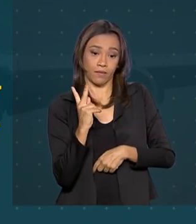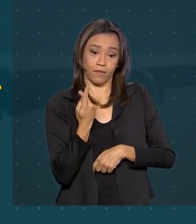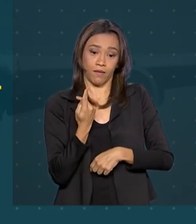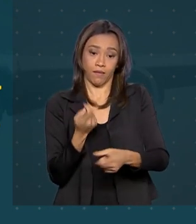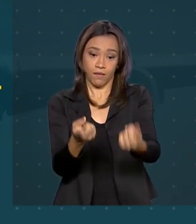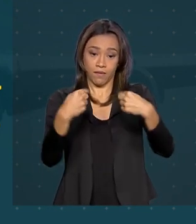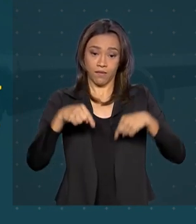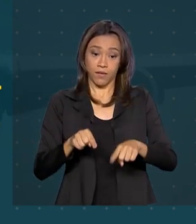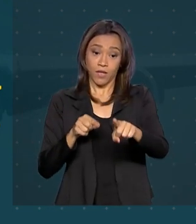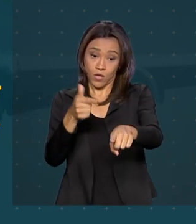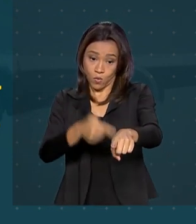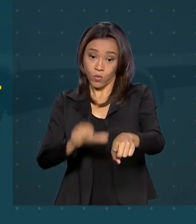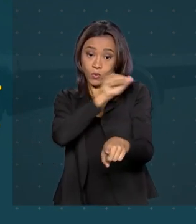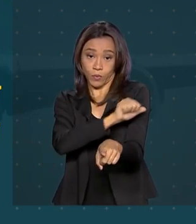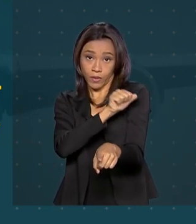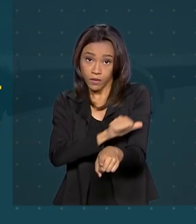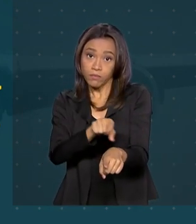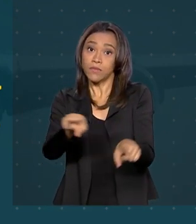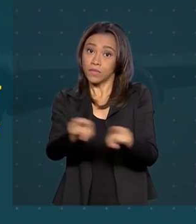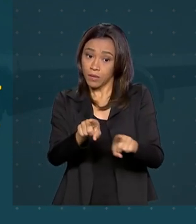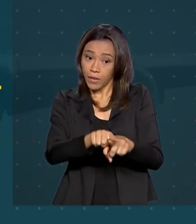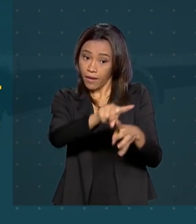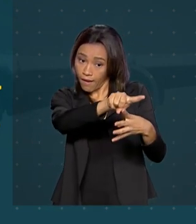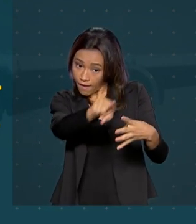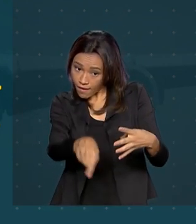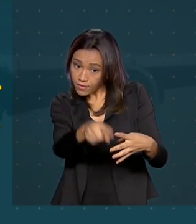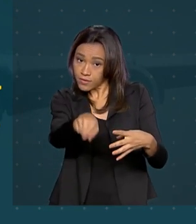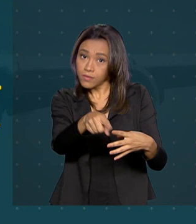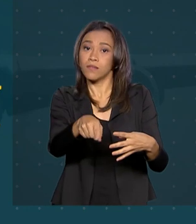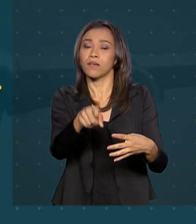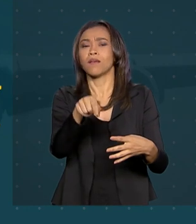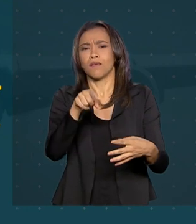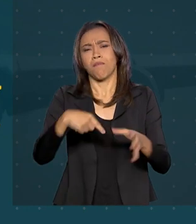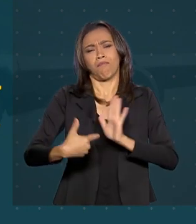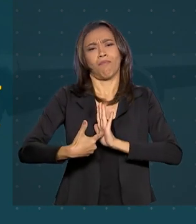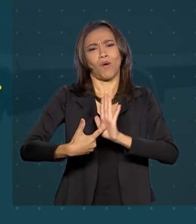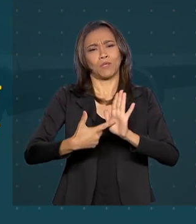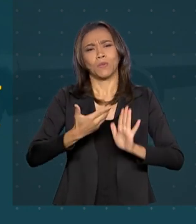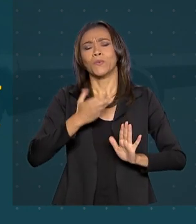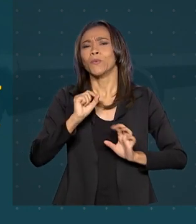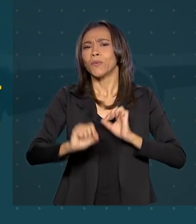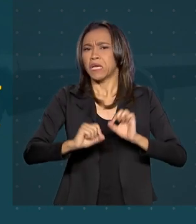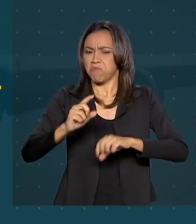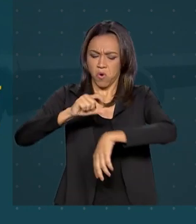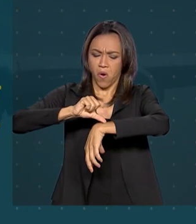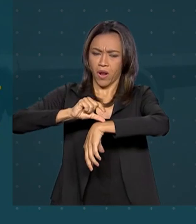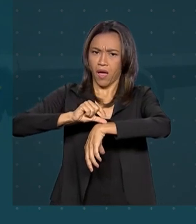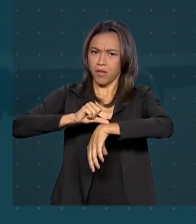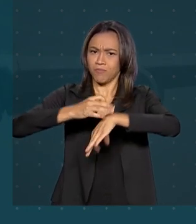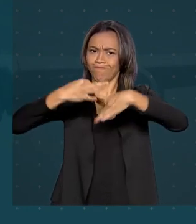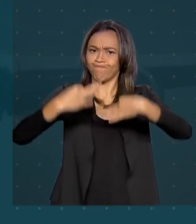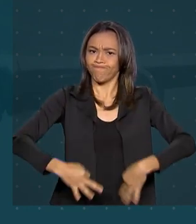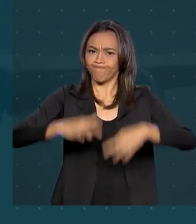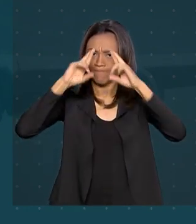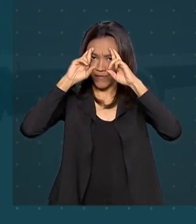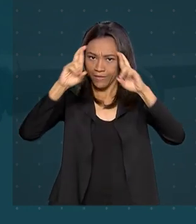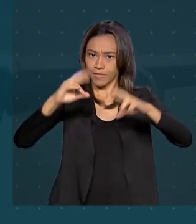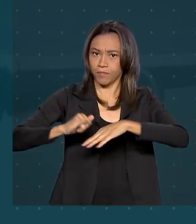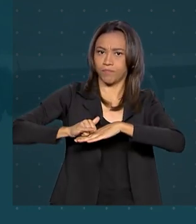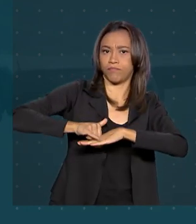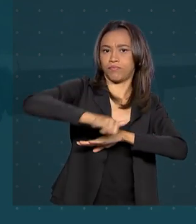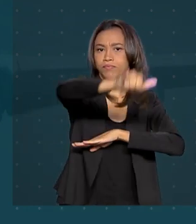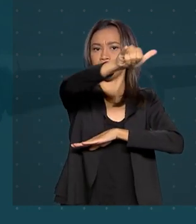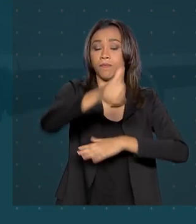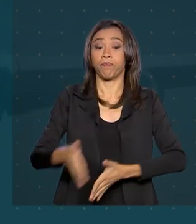em Minas Gerais e Santos Dumont, também na capital fluminense, aparecem entre os mais pontuais da categoria médio. Já